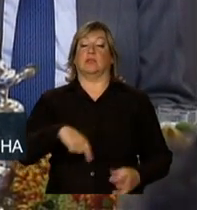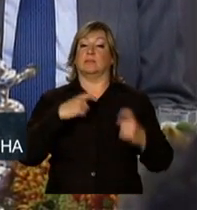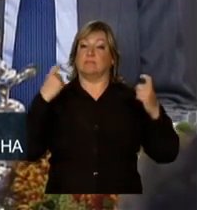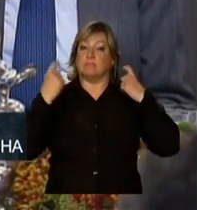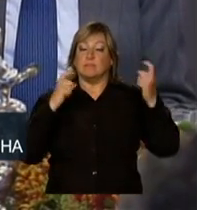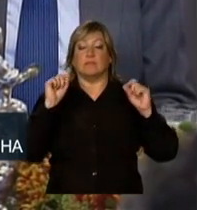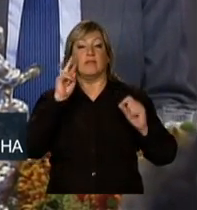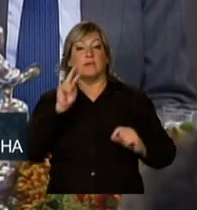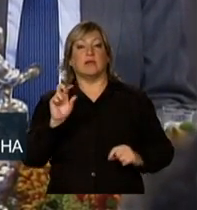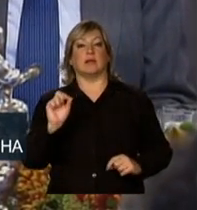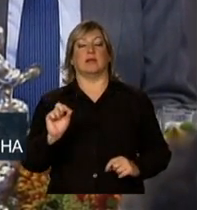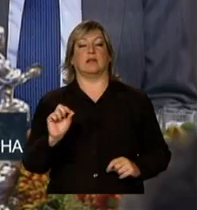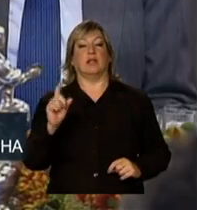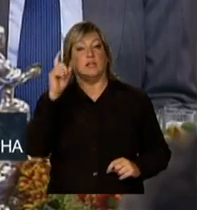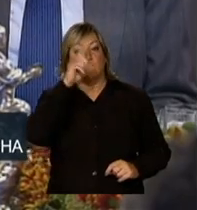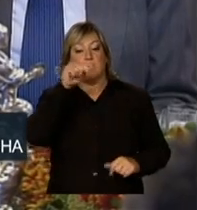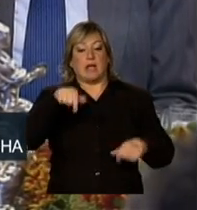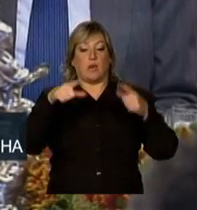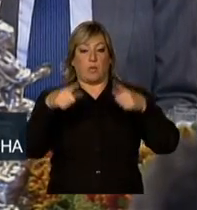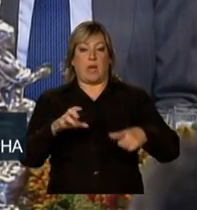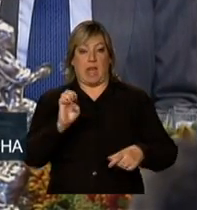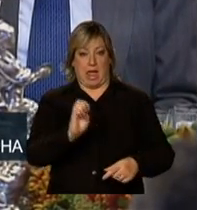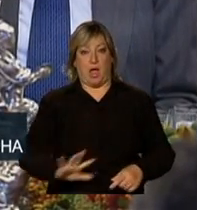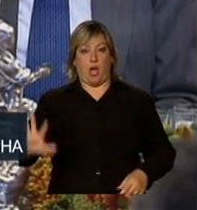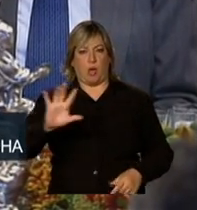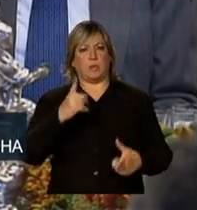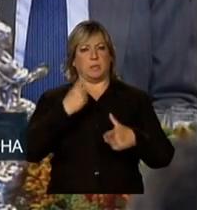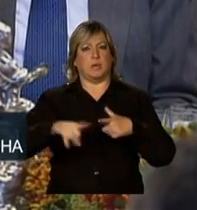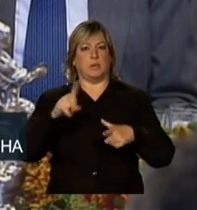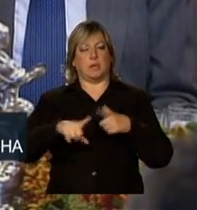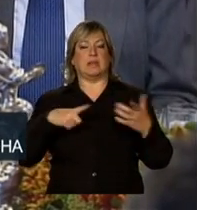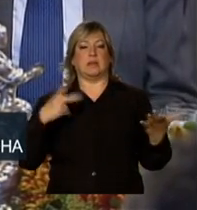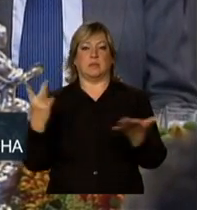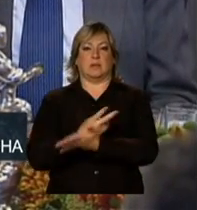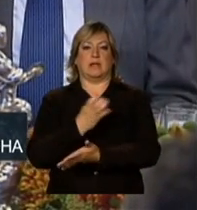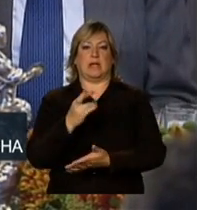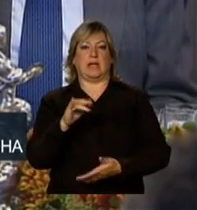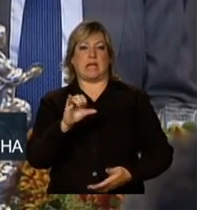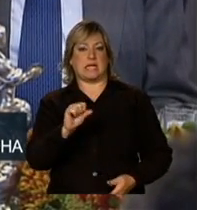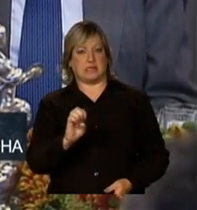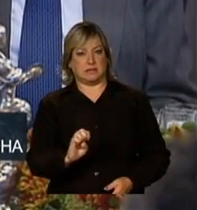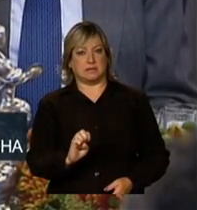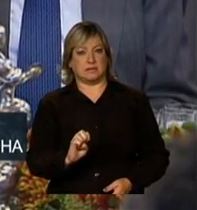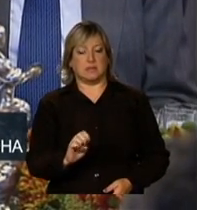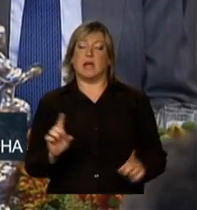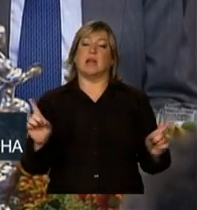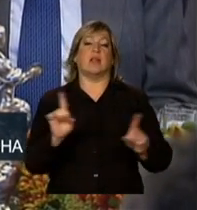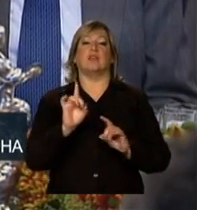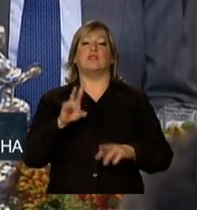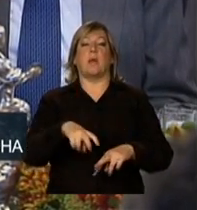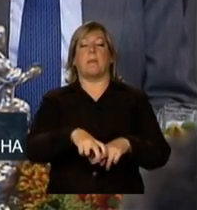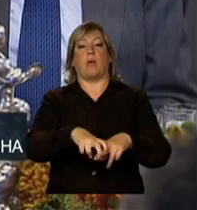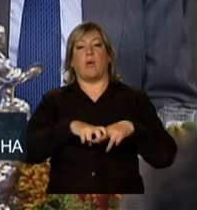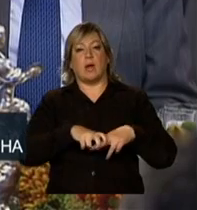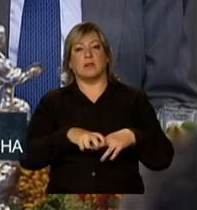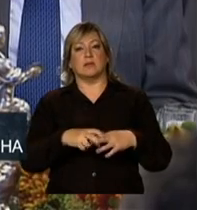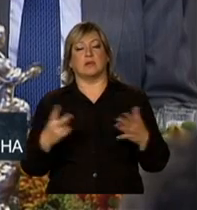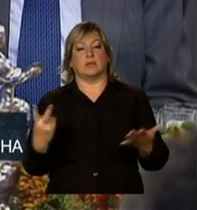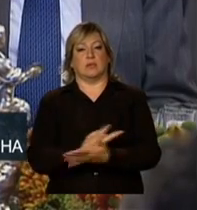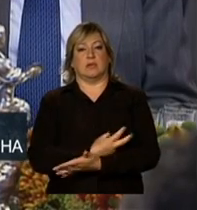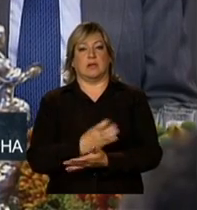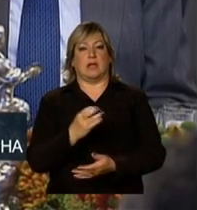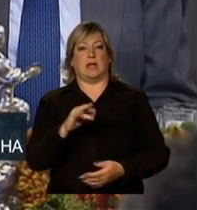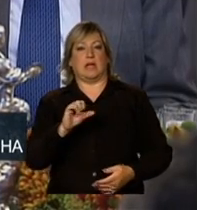dificuldades que este continente está enfrentando na hora atual. Não apenas pelos efeitos negativos que têm sobre o